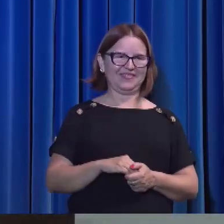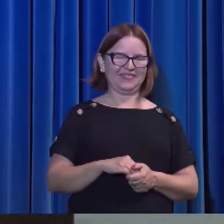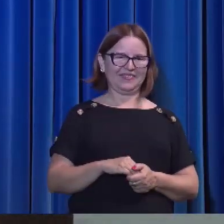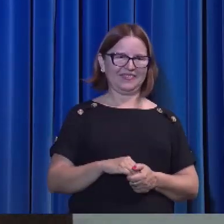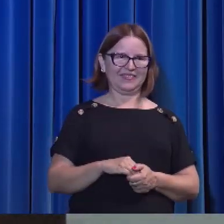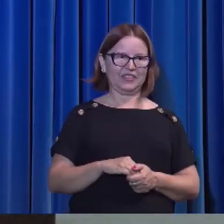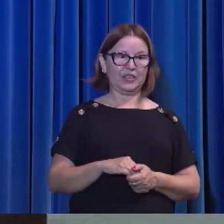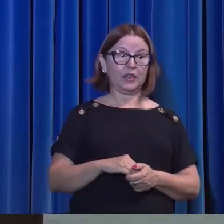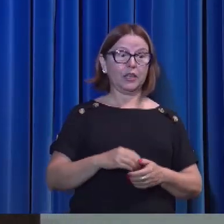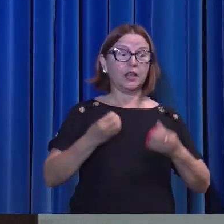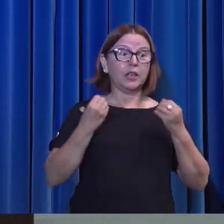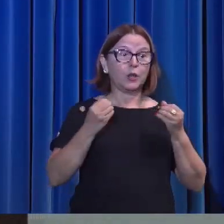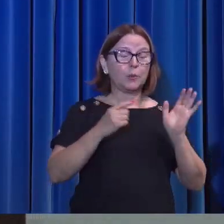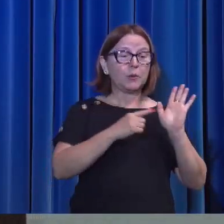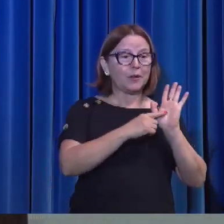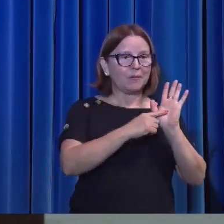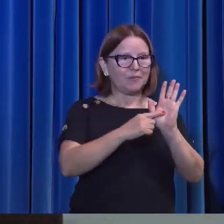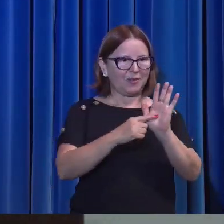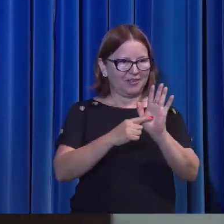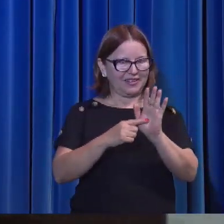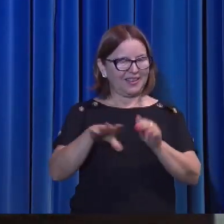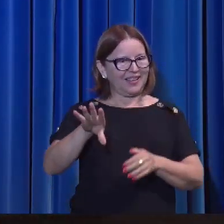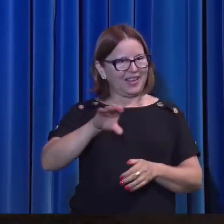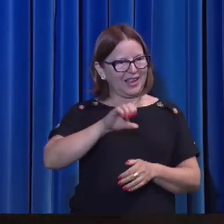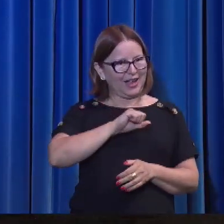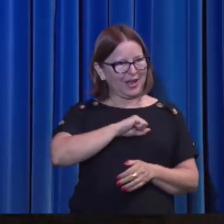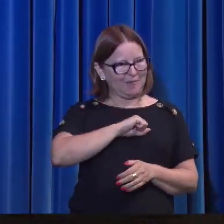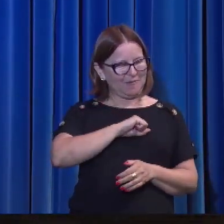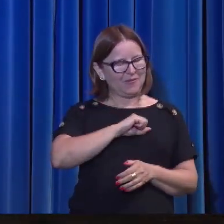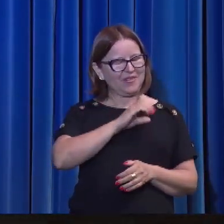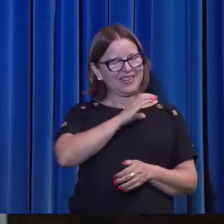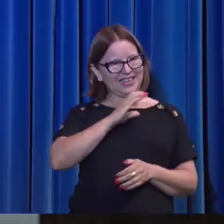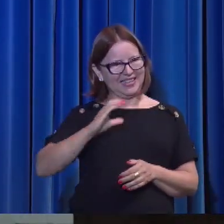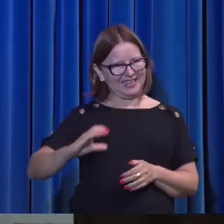Como é que se expressa amor a Cristo?